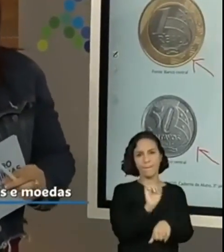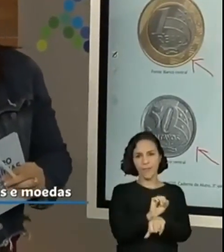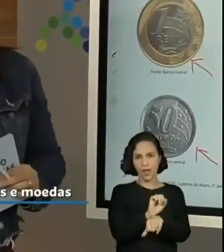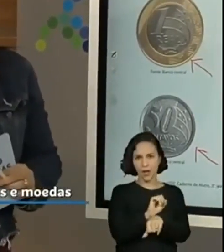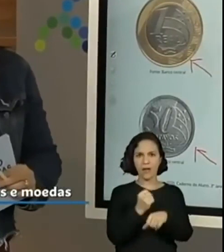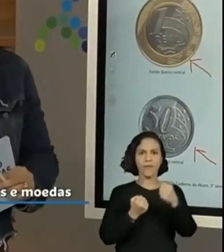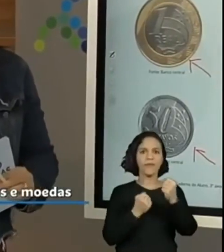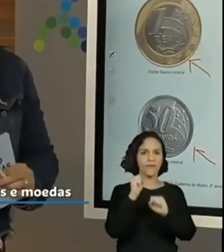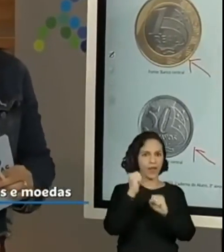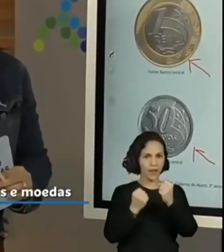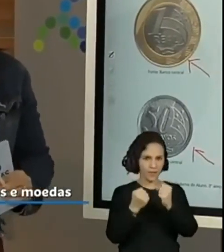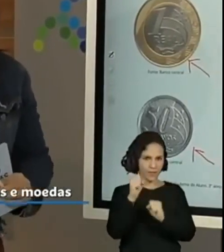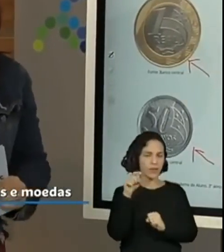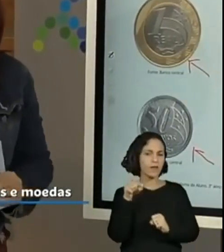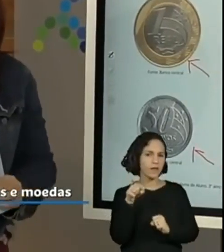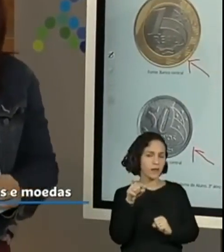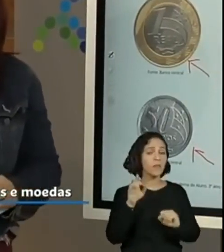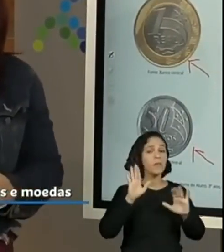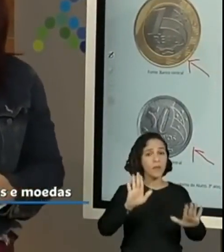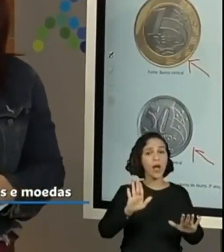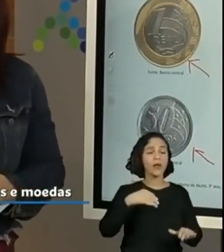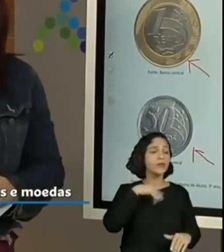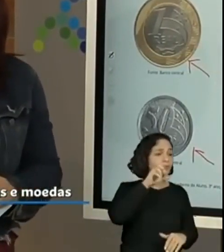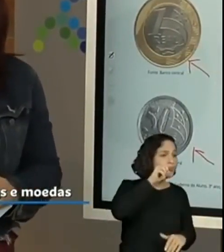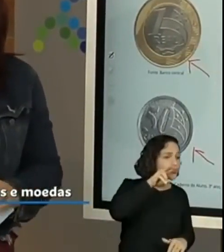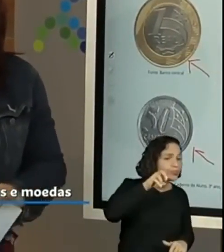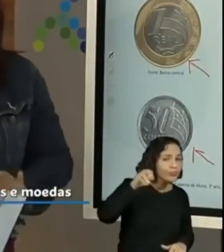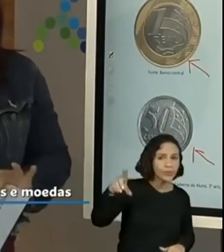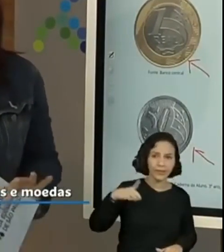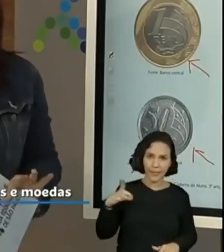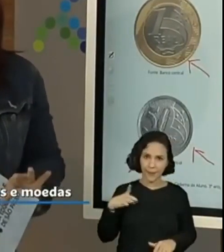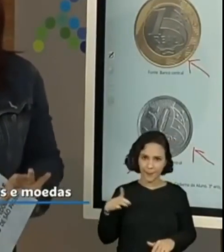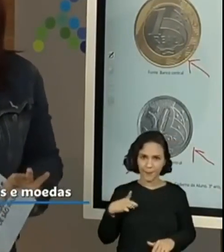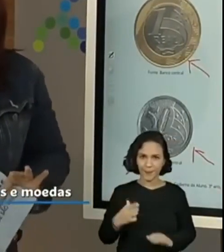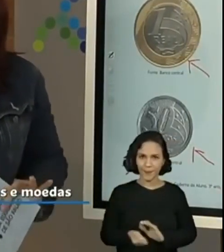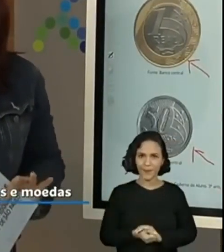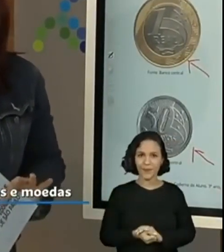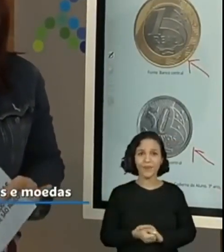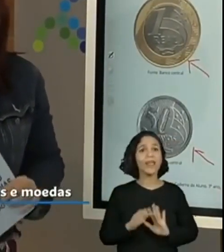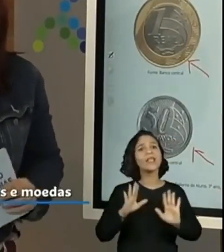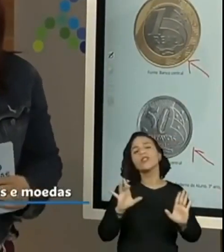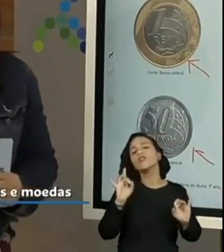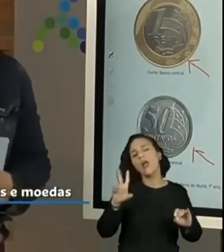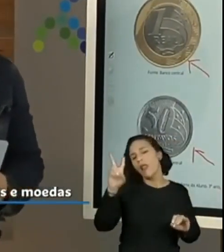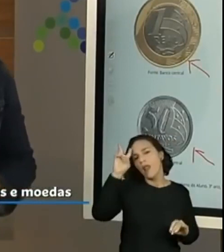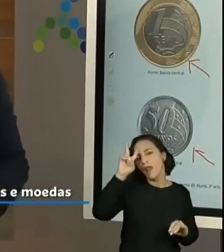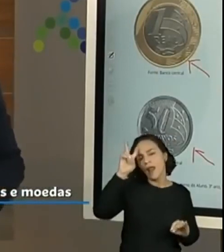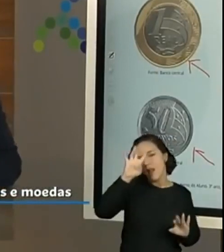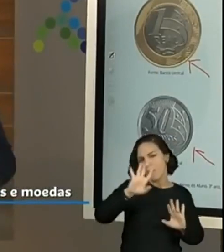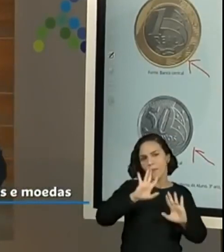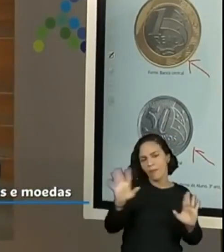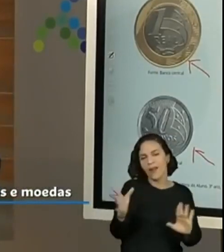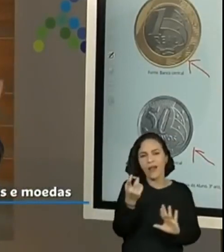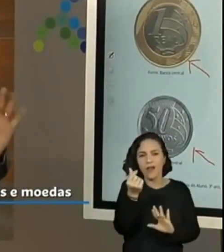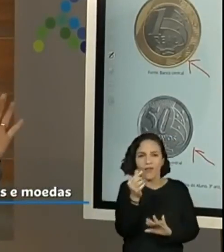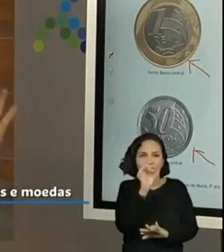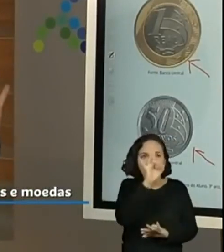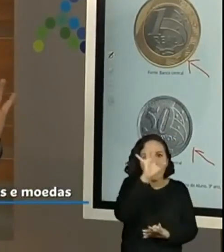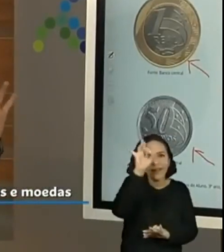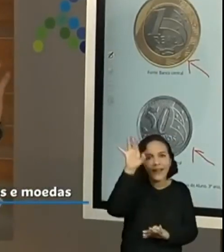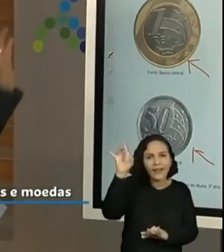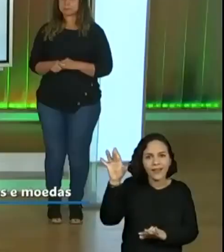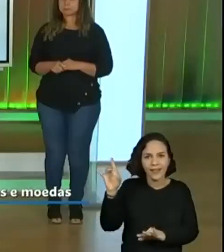ser fabricada, mas ainda circula no mercado, tudo bem? Mas isso era só para a gente relembrar os valores das